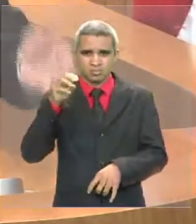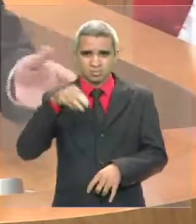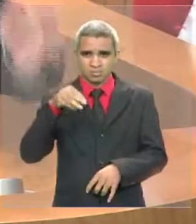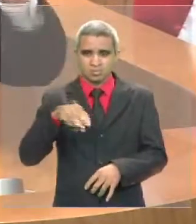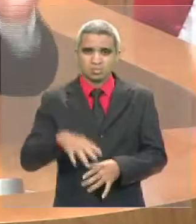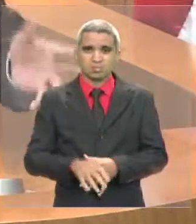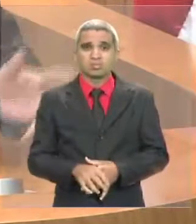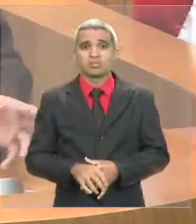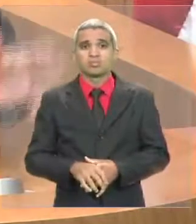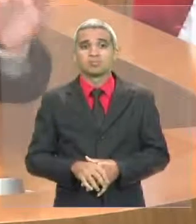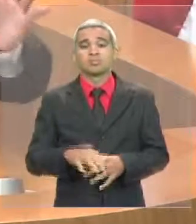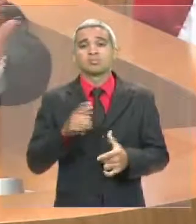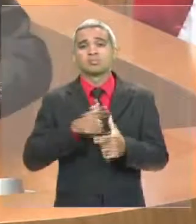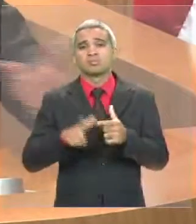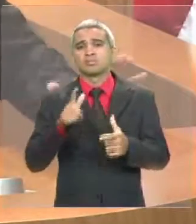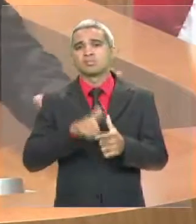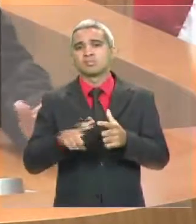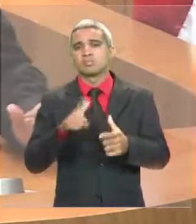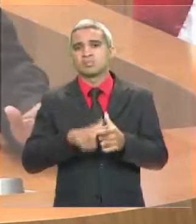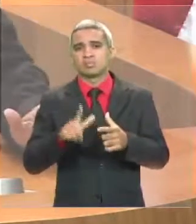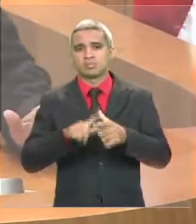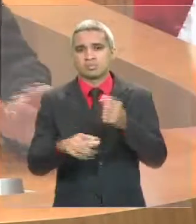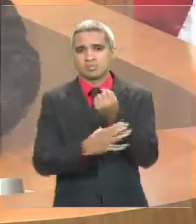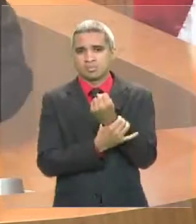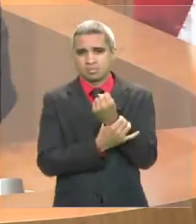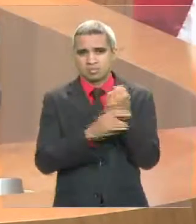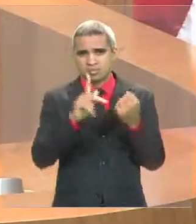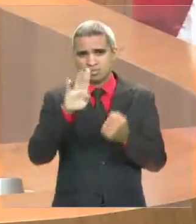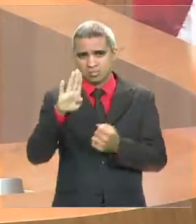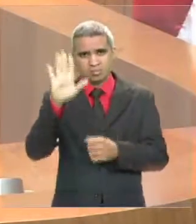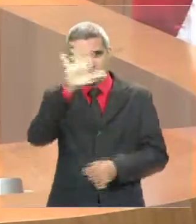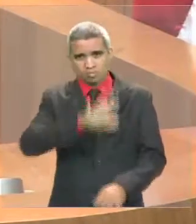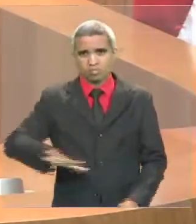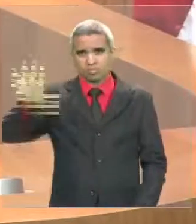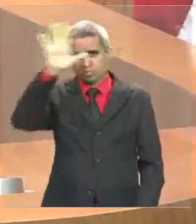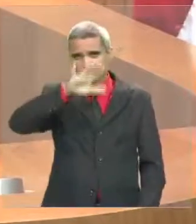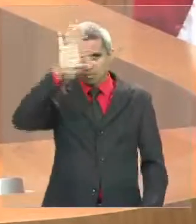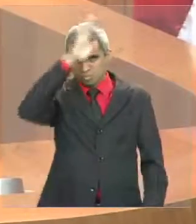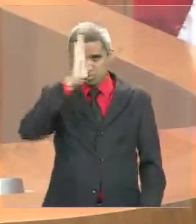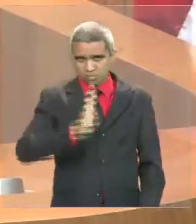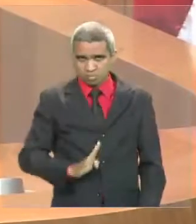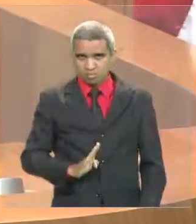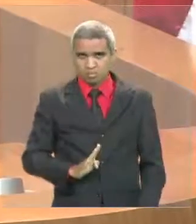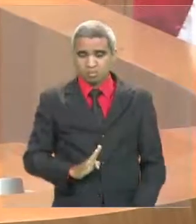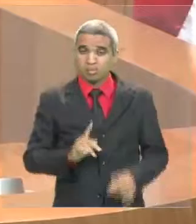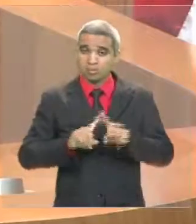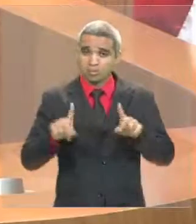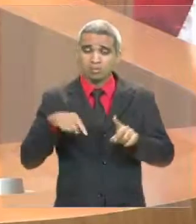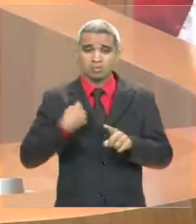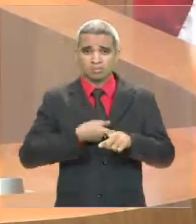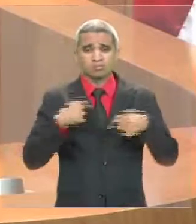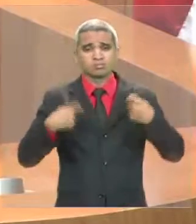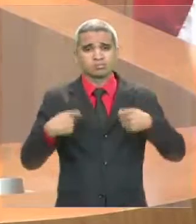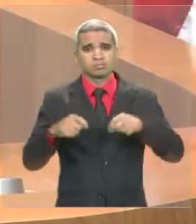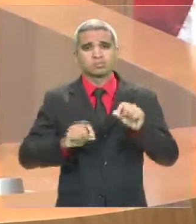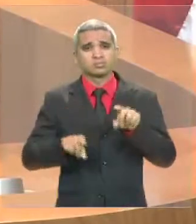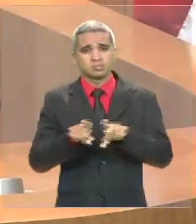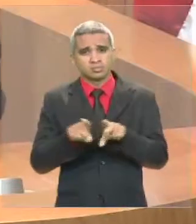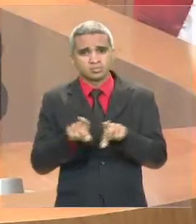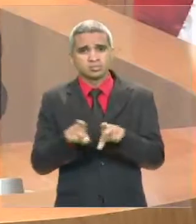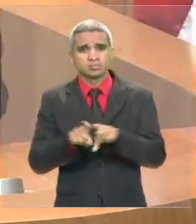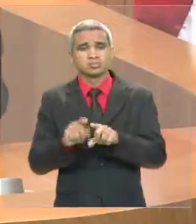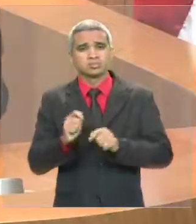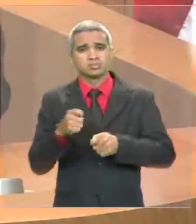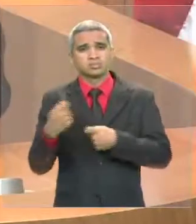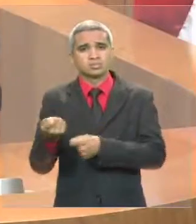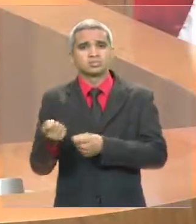Ele é em todo o Brasil, no Estado do Maranhão, não foge a regra. Mas precisa ser combatido de forma estrutural. Nós não